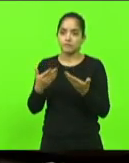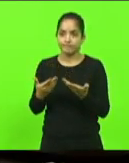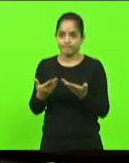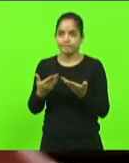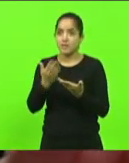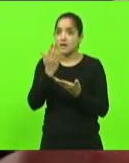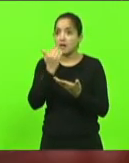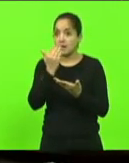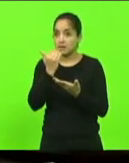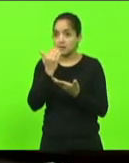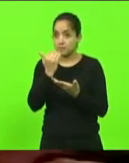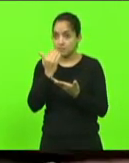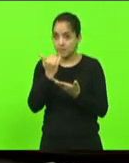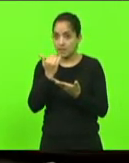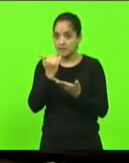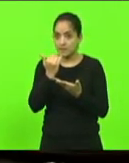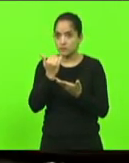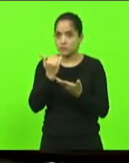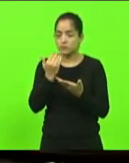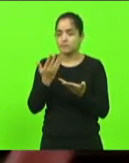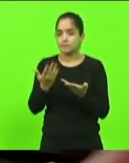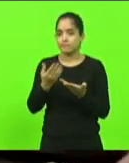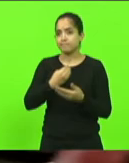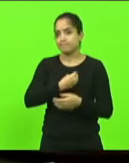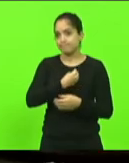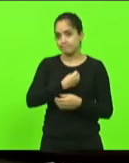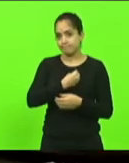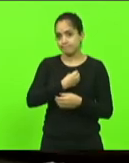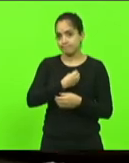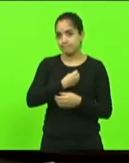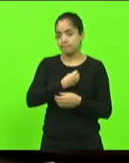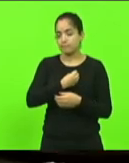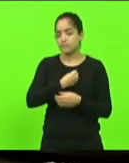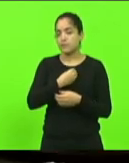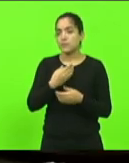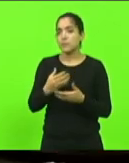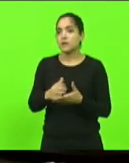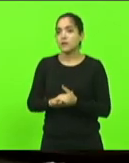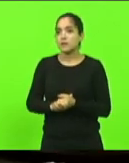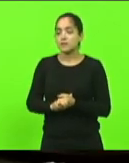alimento e das espécies para sobreviver. Então nesse sentido